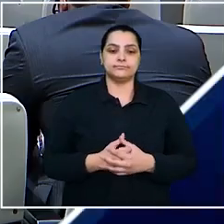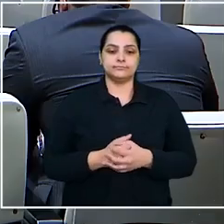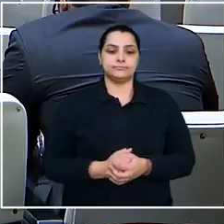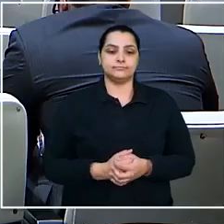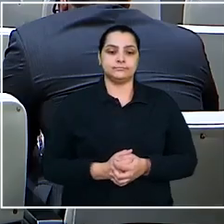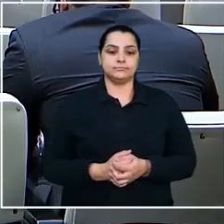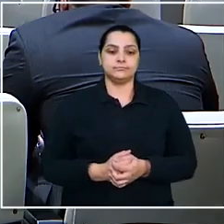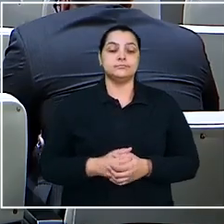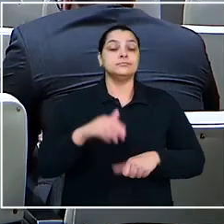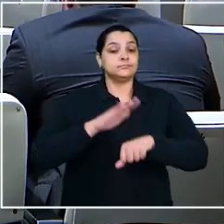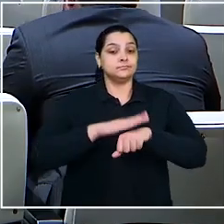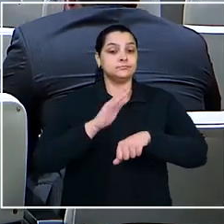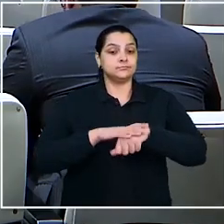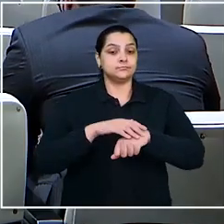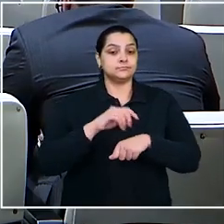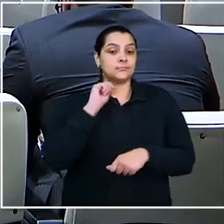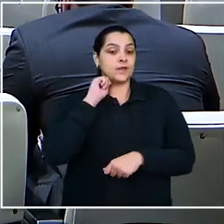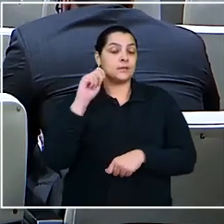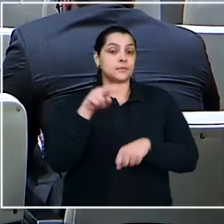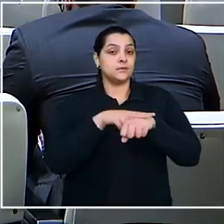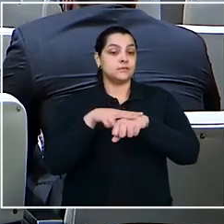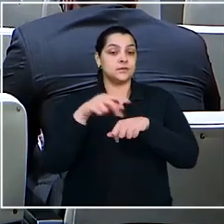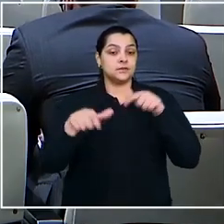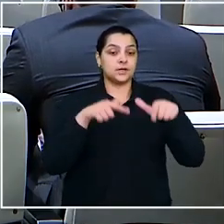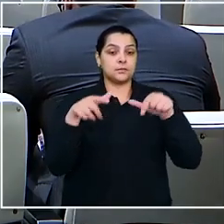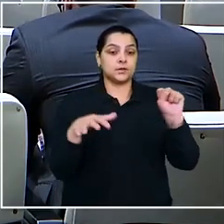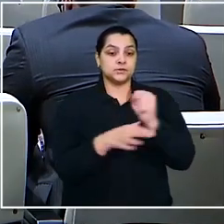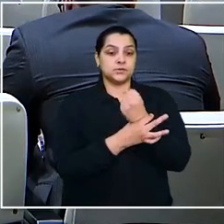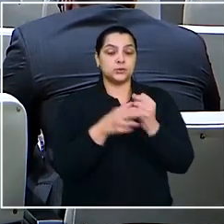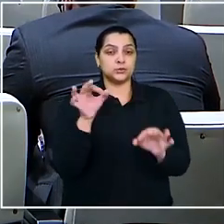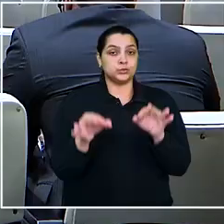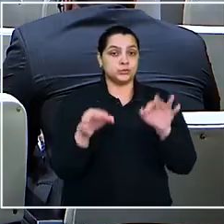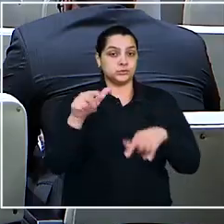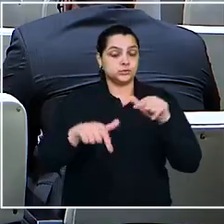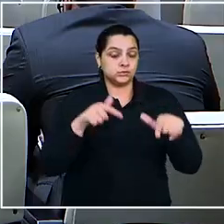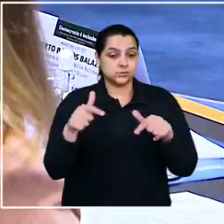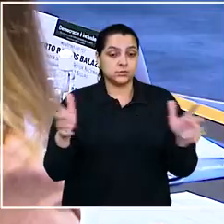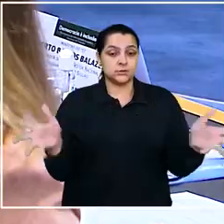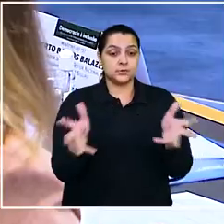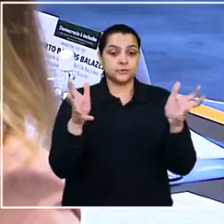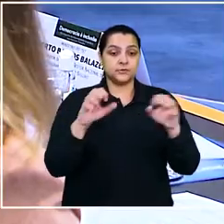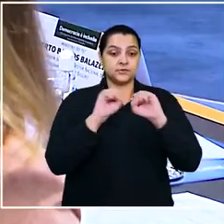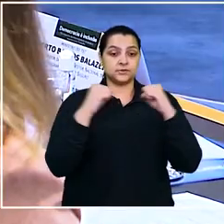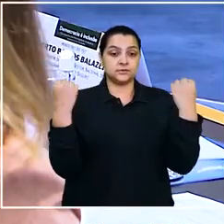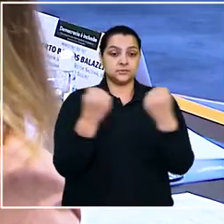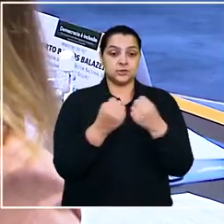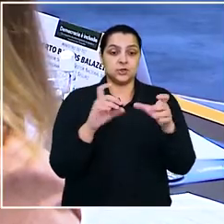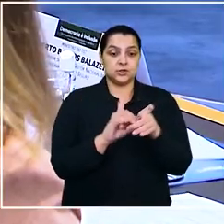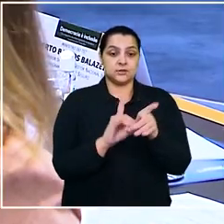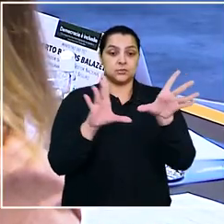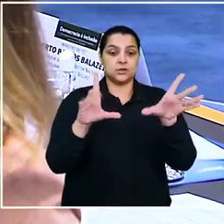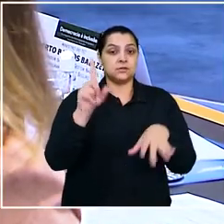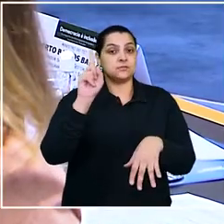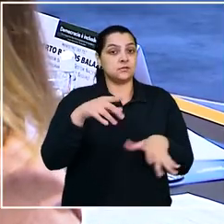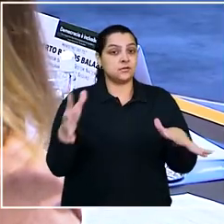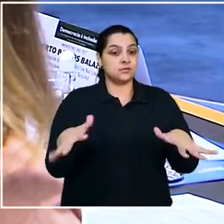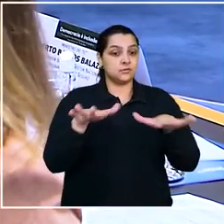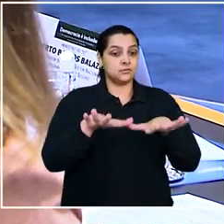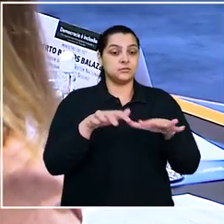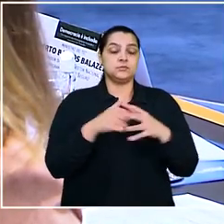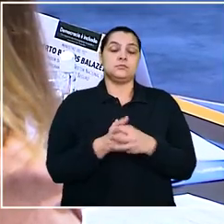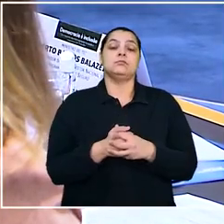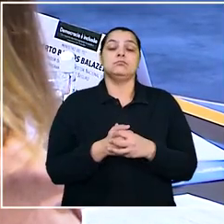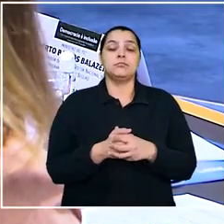Como parte das ações do Abril Verde, o Programa Trabalho Seguro da Justiça do Trabalho promoveu o seminário Democracia é